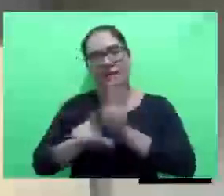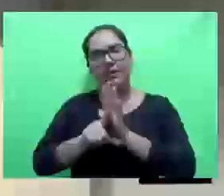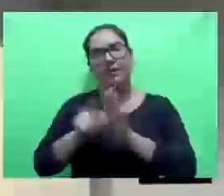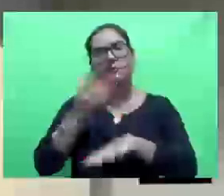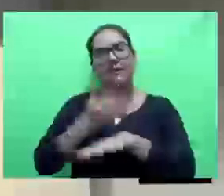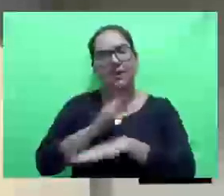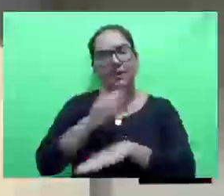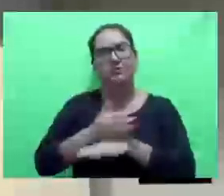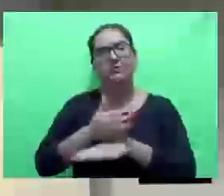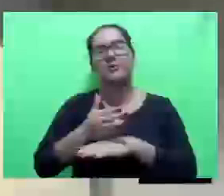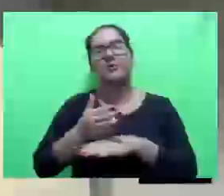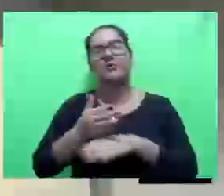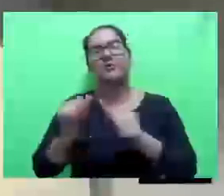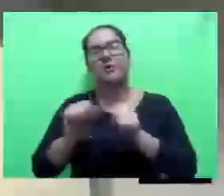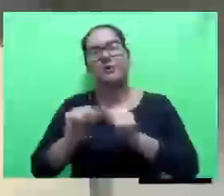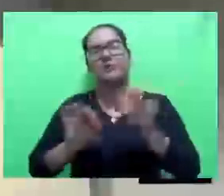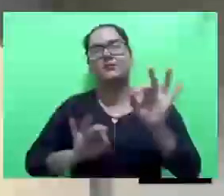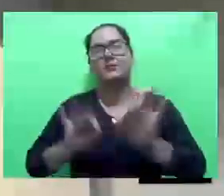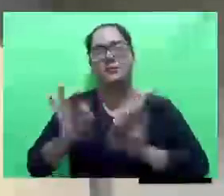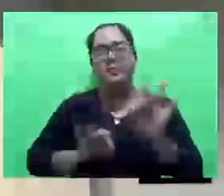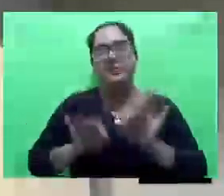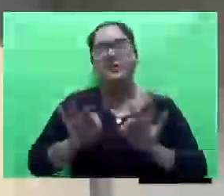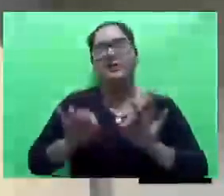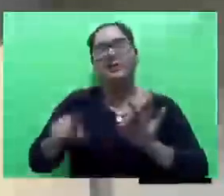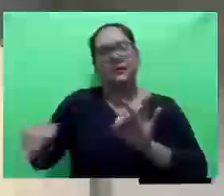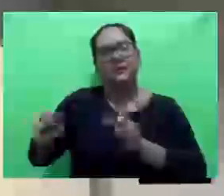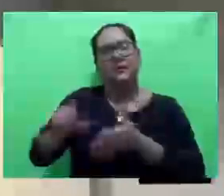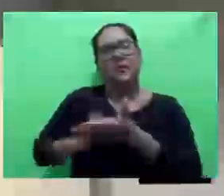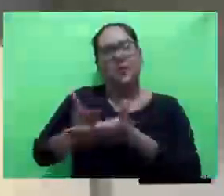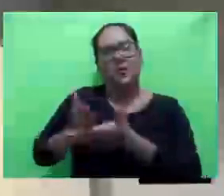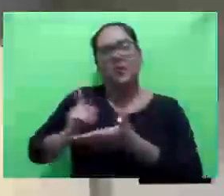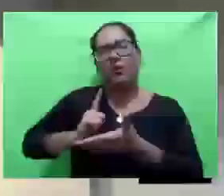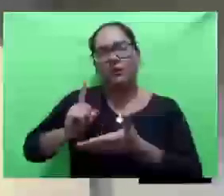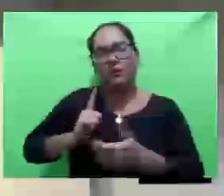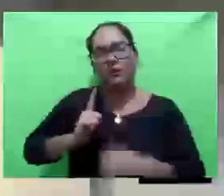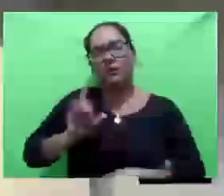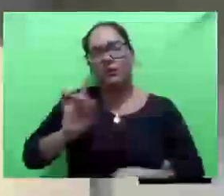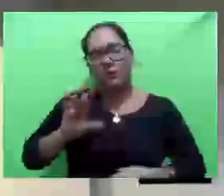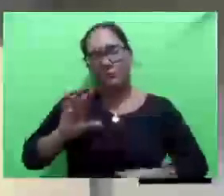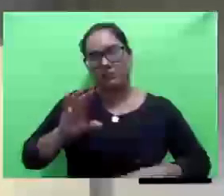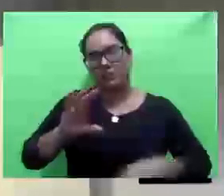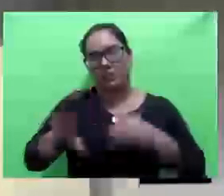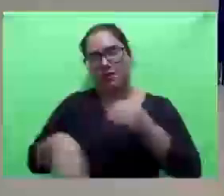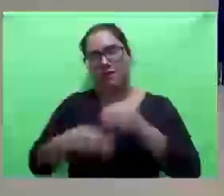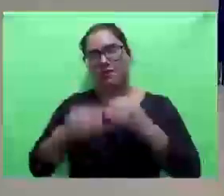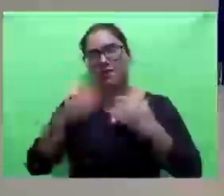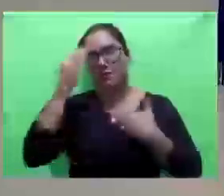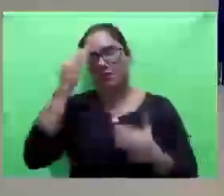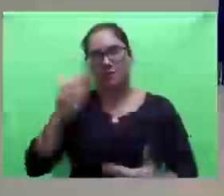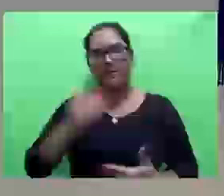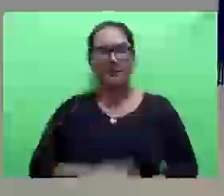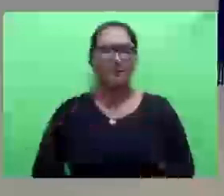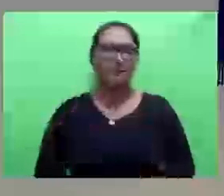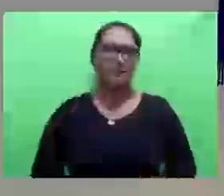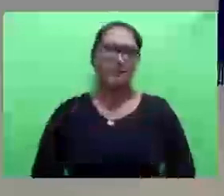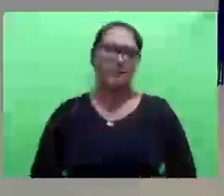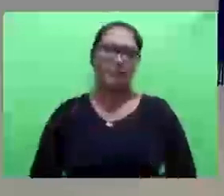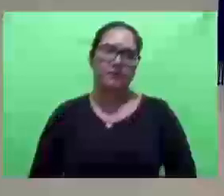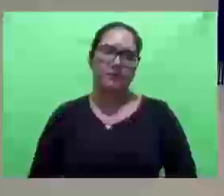a atuar esse pessoal que está incomodando realmente. Era só o que tinha para acrescentar, vereador, obrigado. Falou, eu botei até